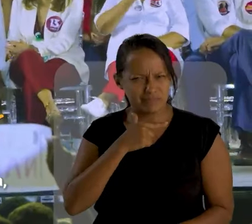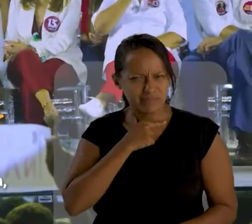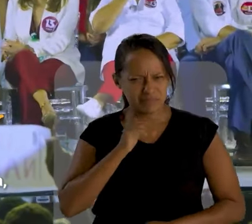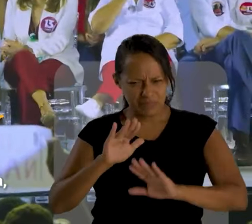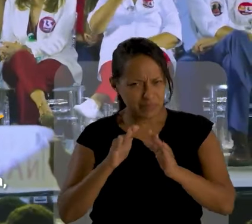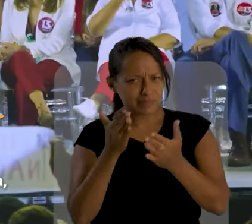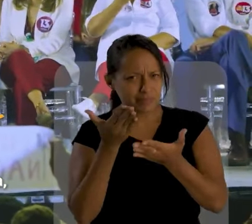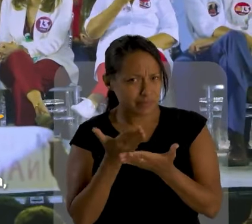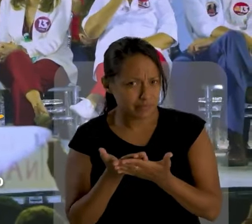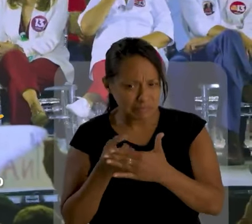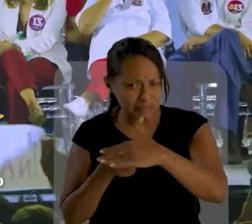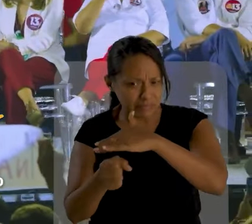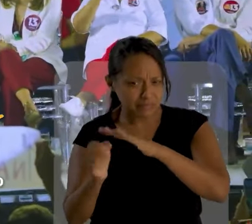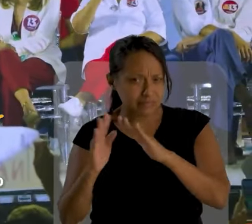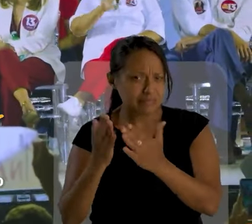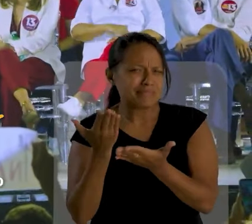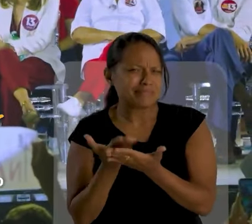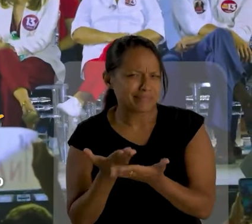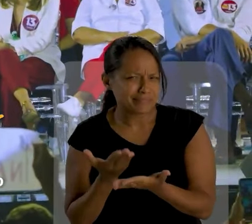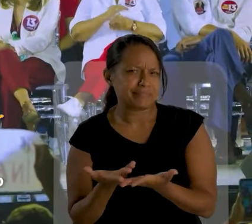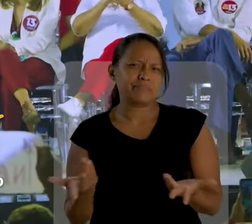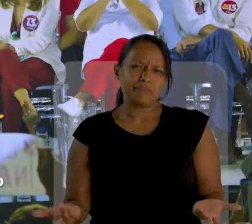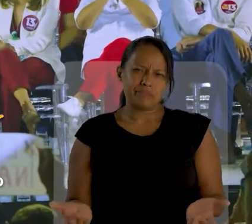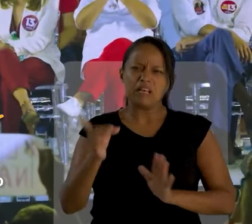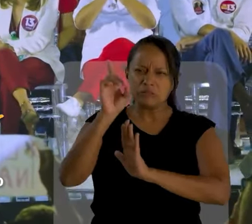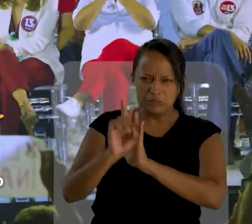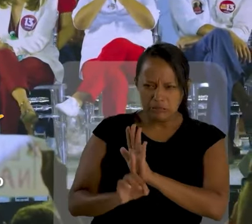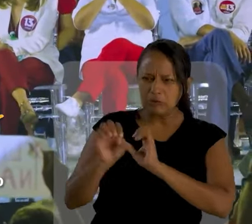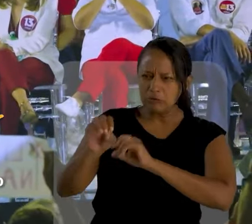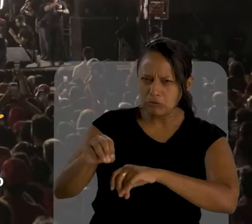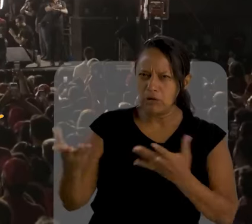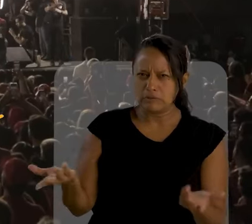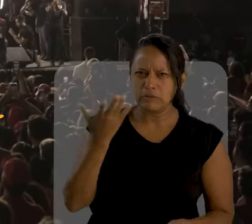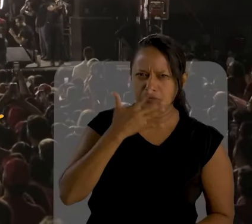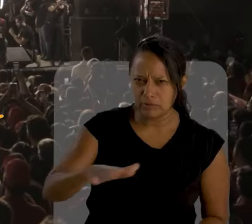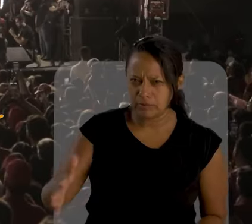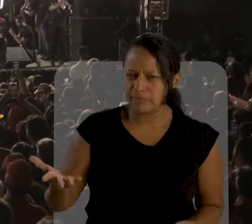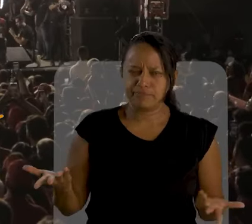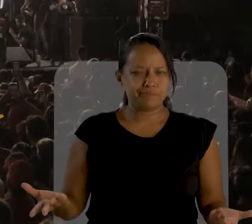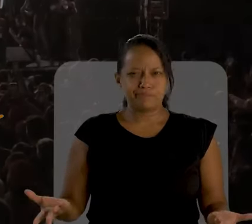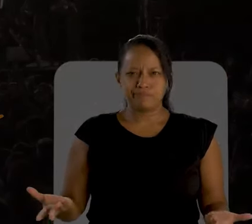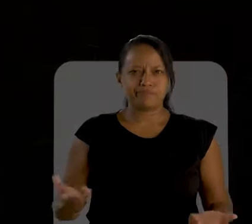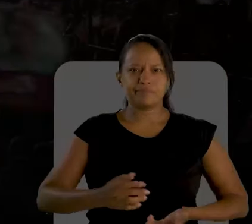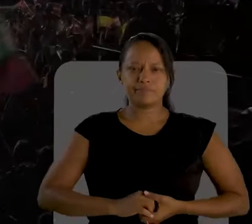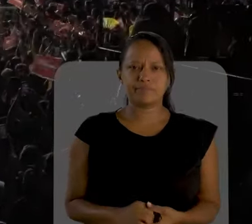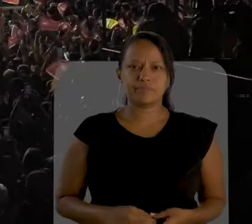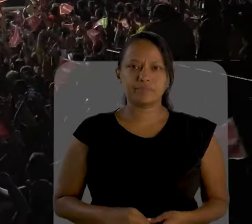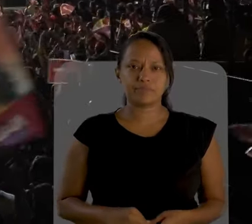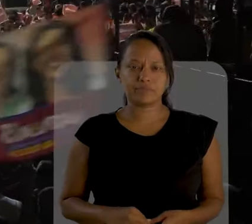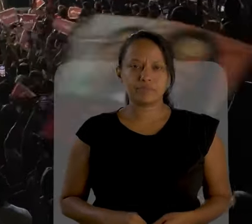criança para, se tiver sorte, ter acesso ao direito da educação infantil.